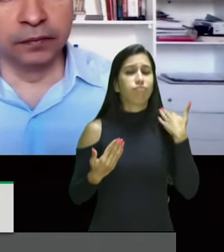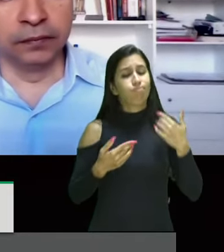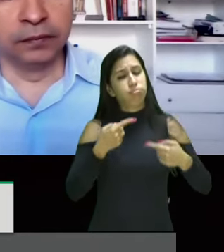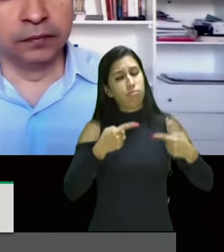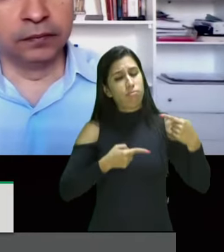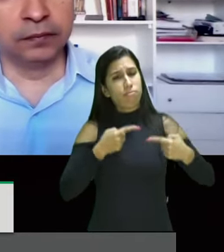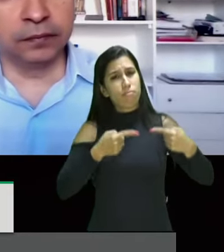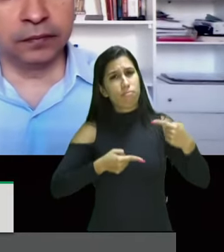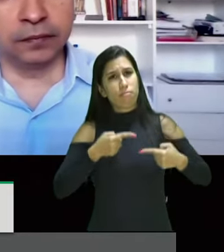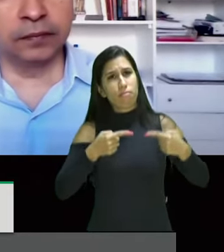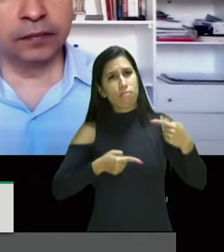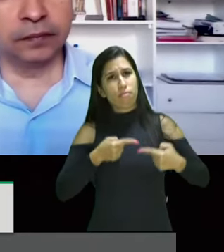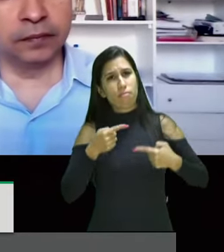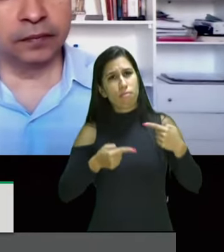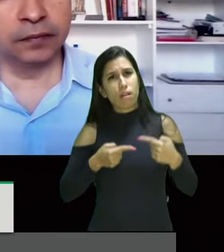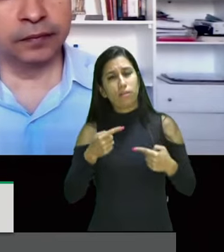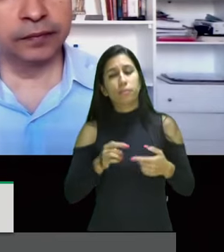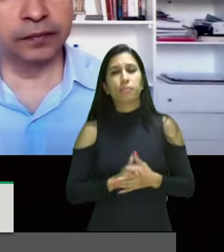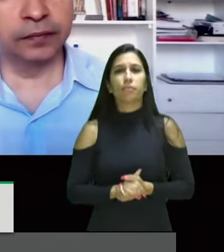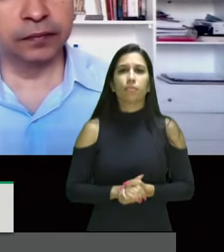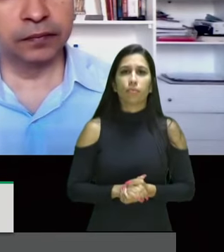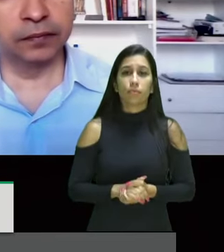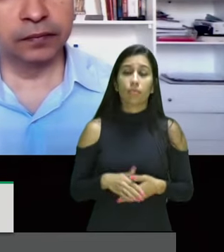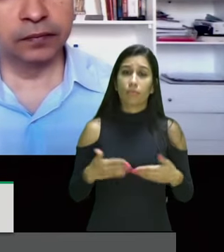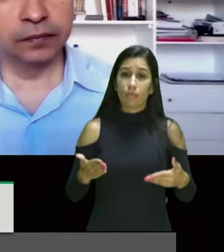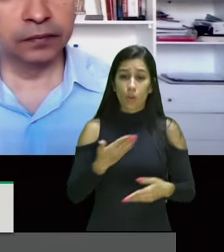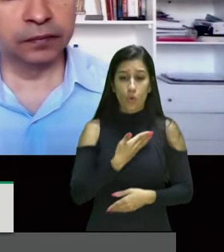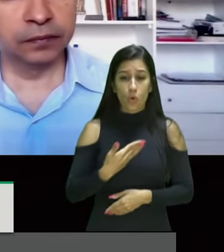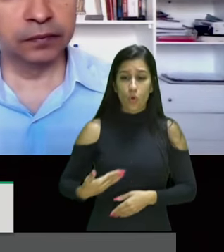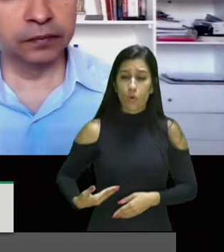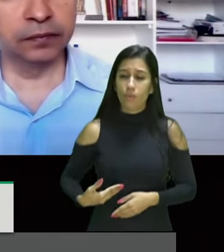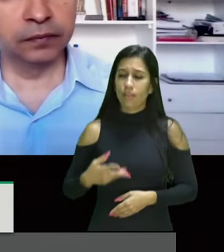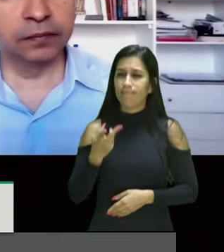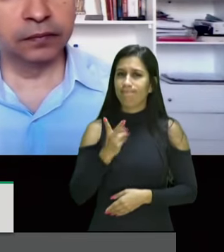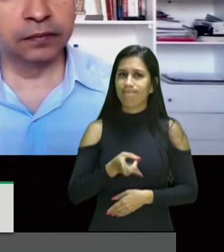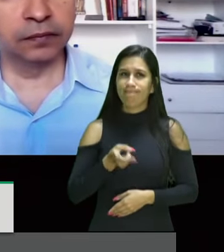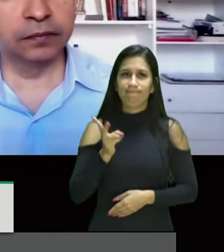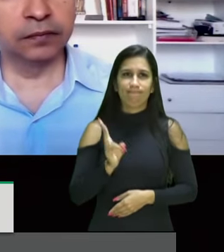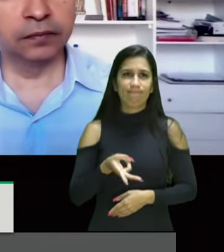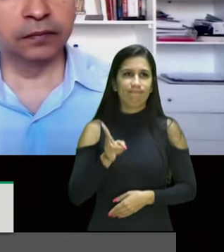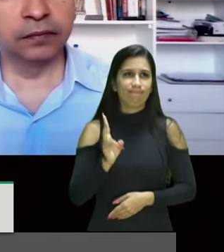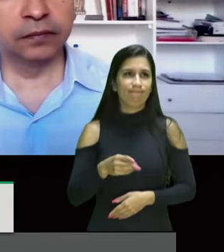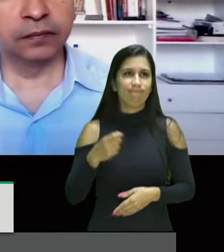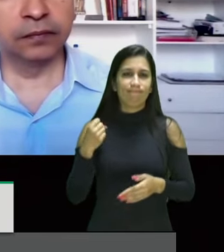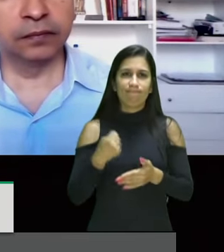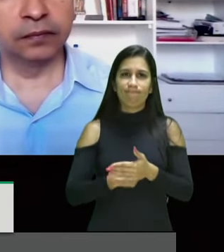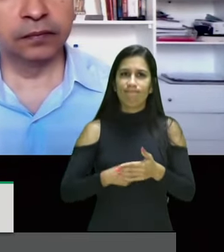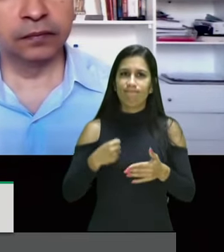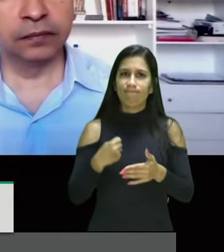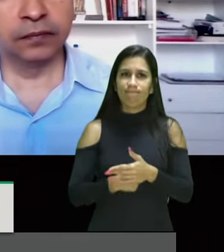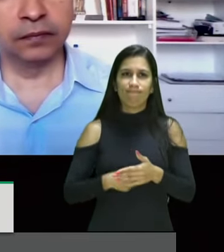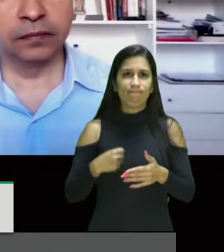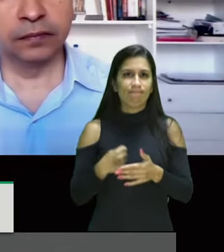oposição e que o governo constantemente insistia para que esse recurso fosse inexistente ou menor